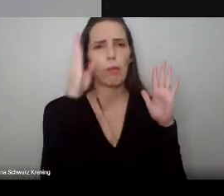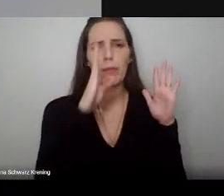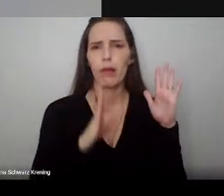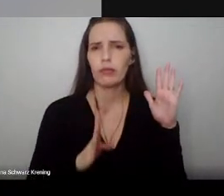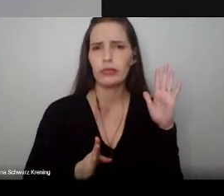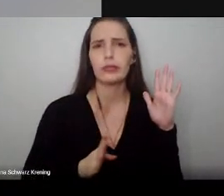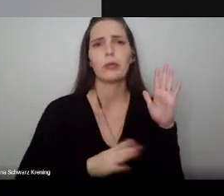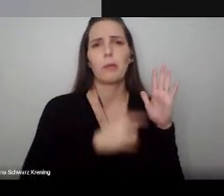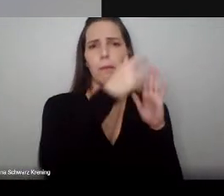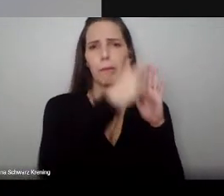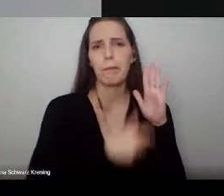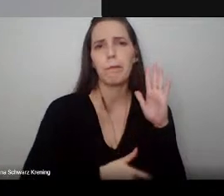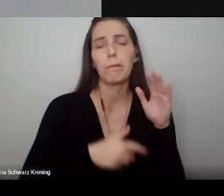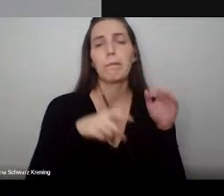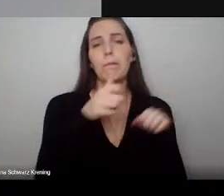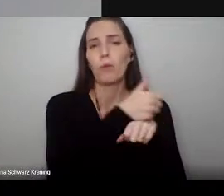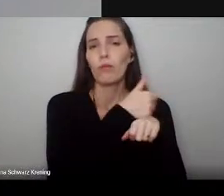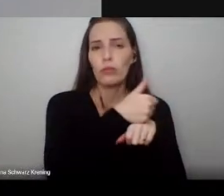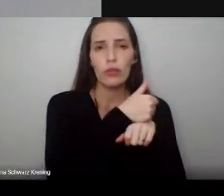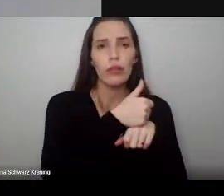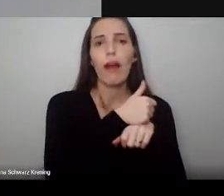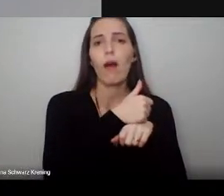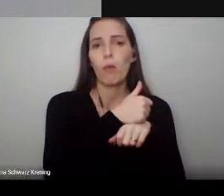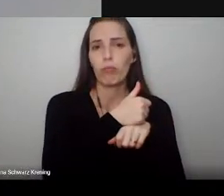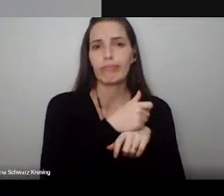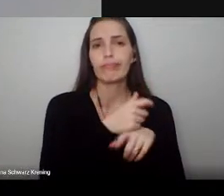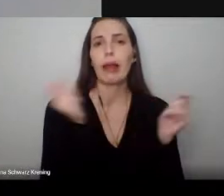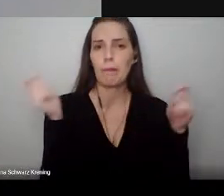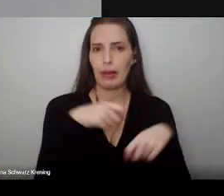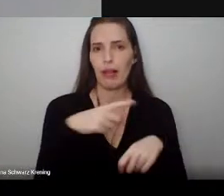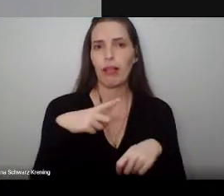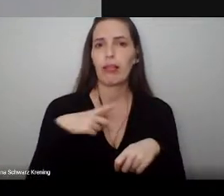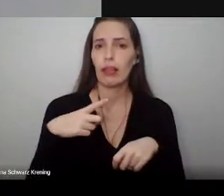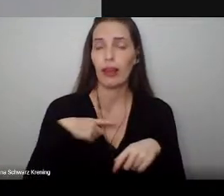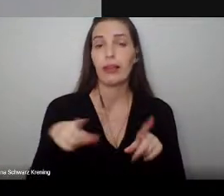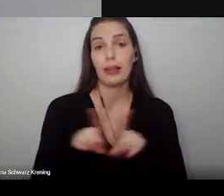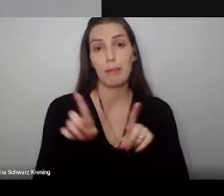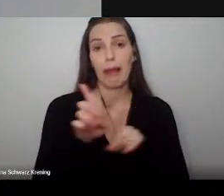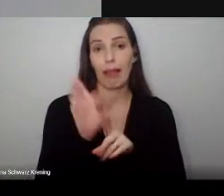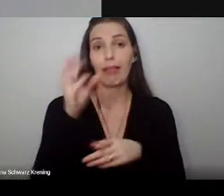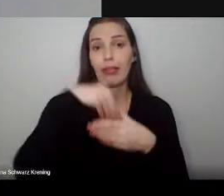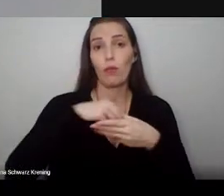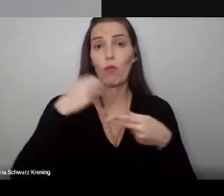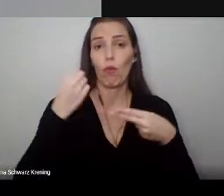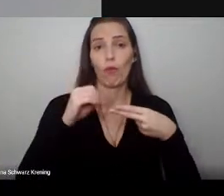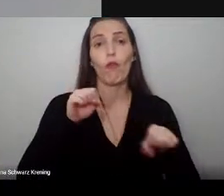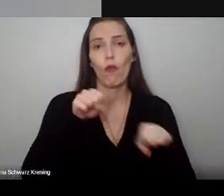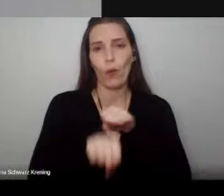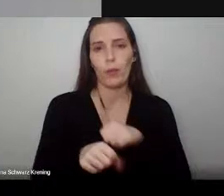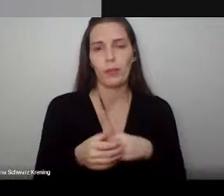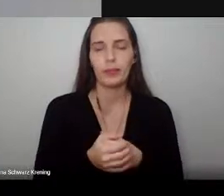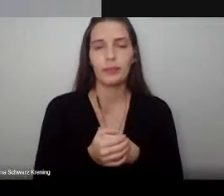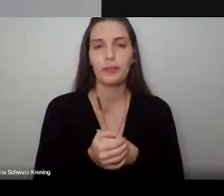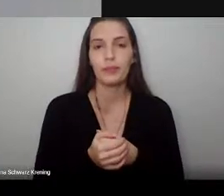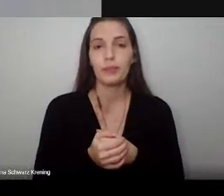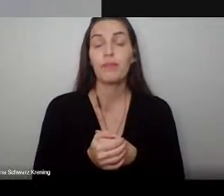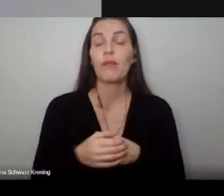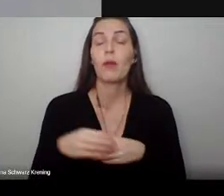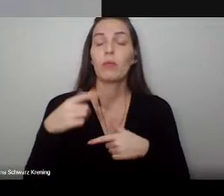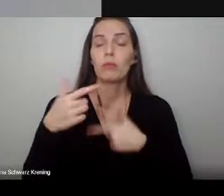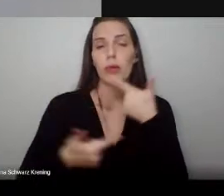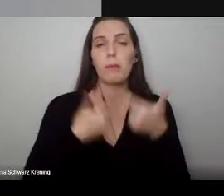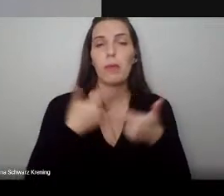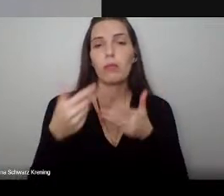exemplos de profissionais que a UFSP forma. Finalmente, trabalho biomédico é, por vezes, exaustivo, mas